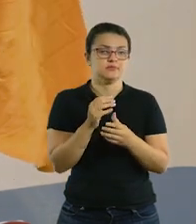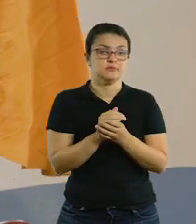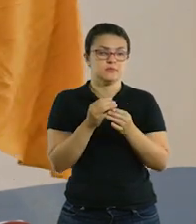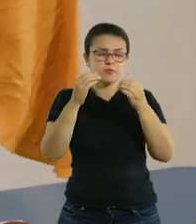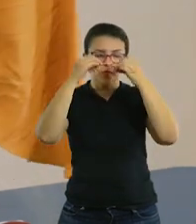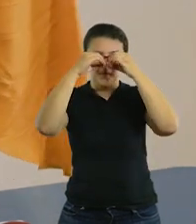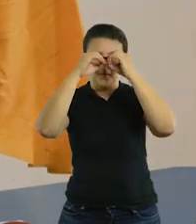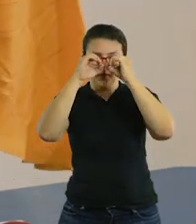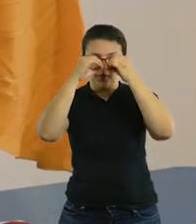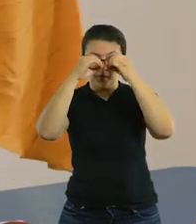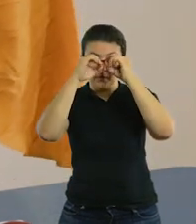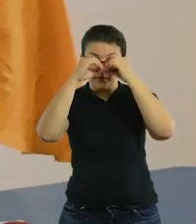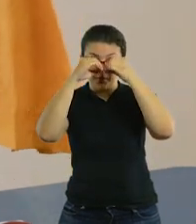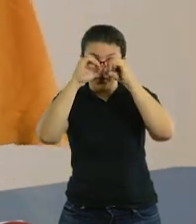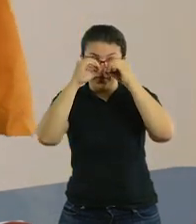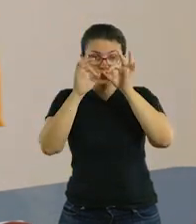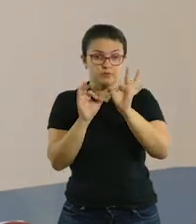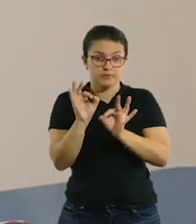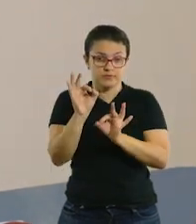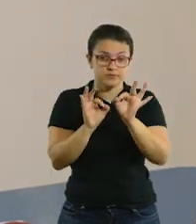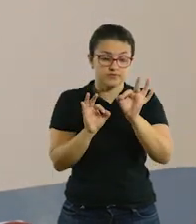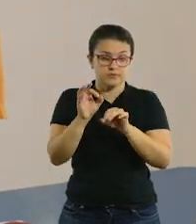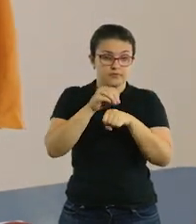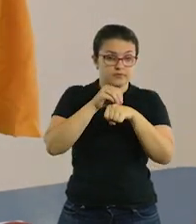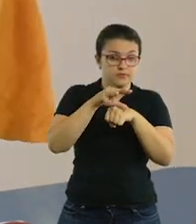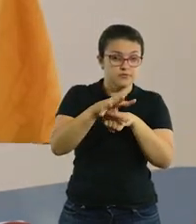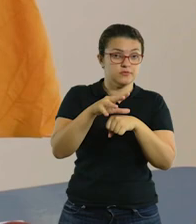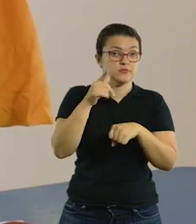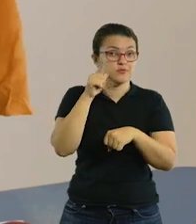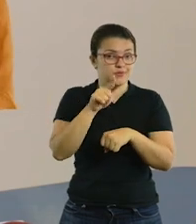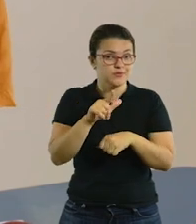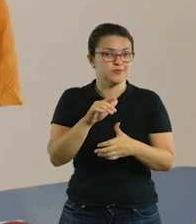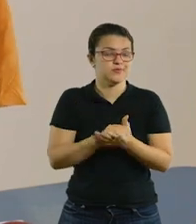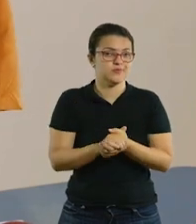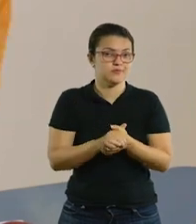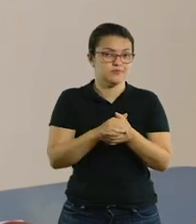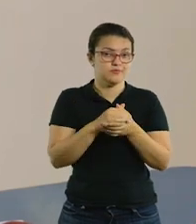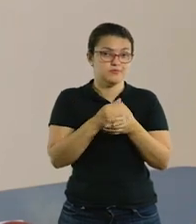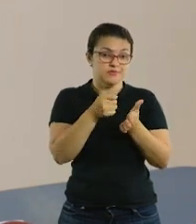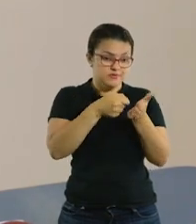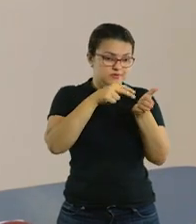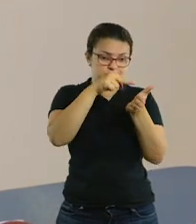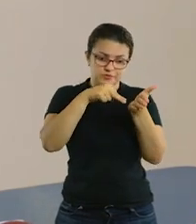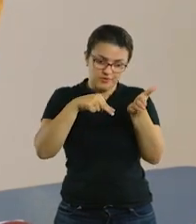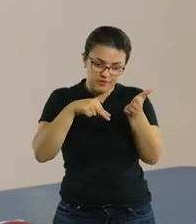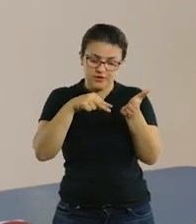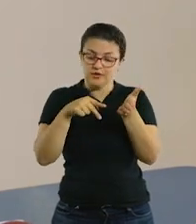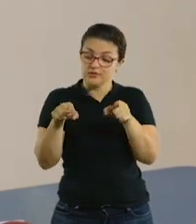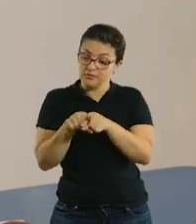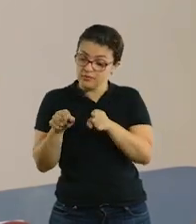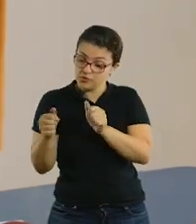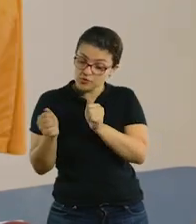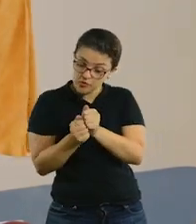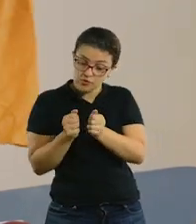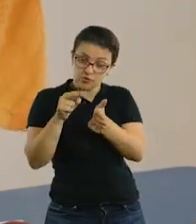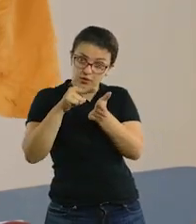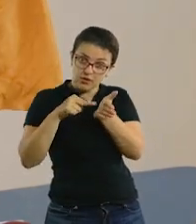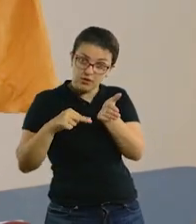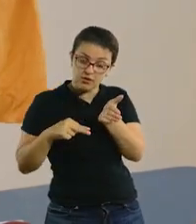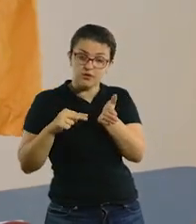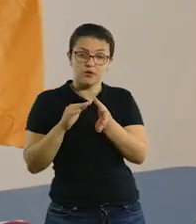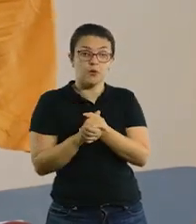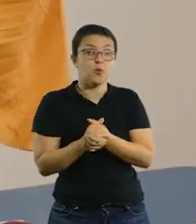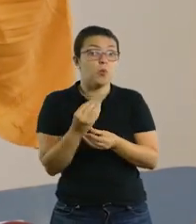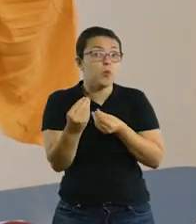interessante também. a confecção de um binóculo, tem orientações para a criança. De novo, leia para a criança, com a criança.